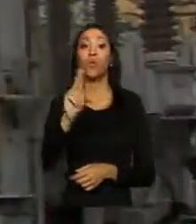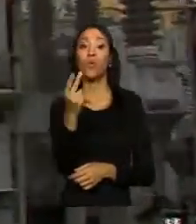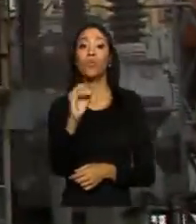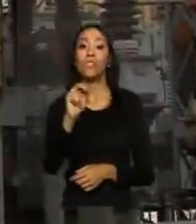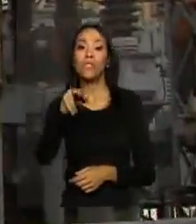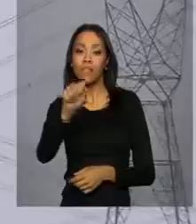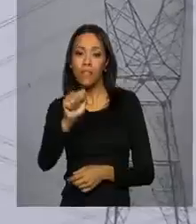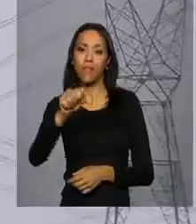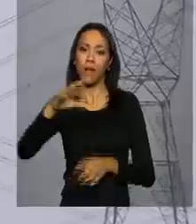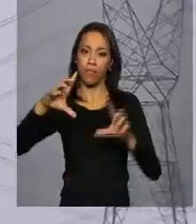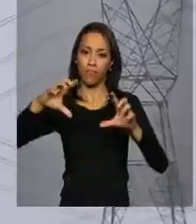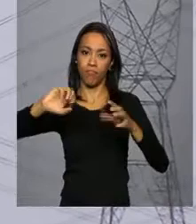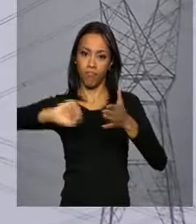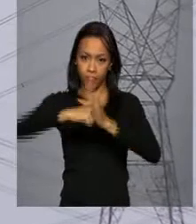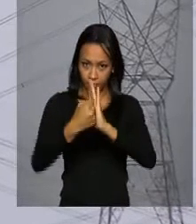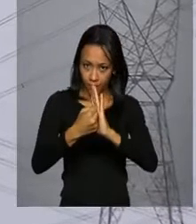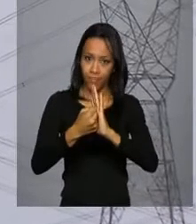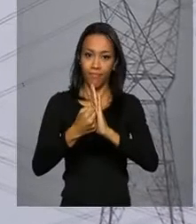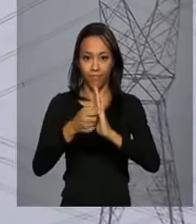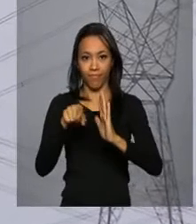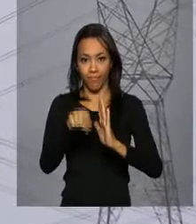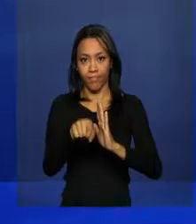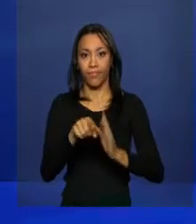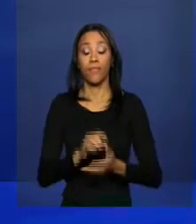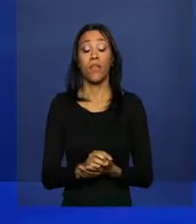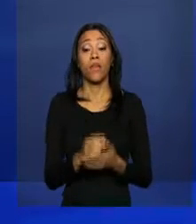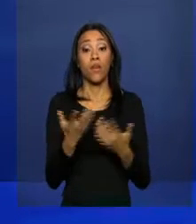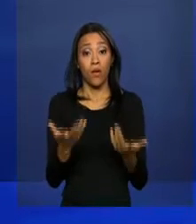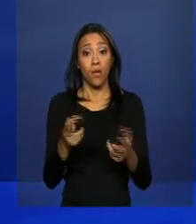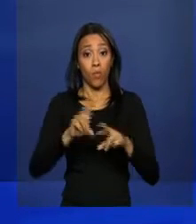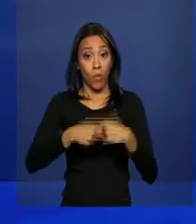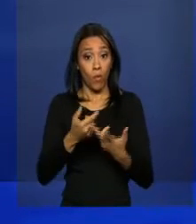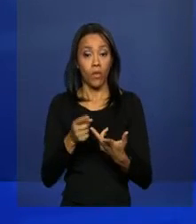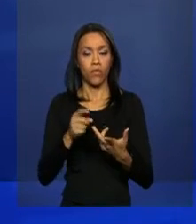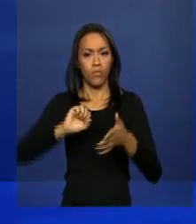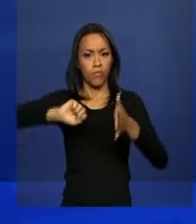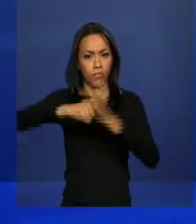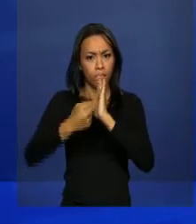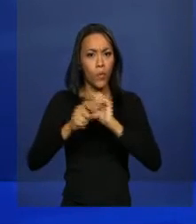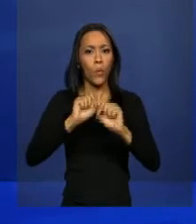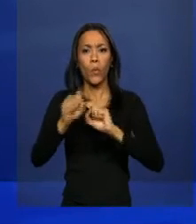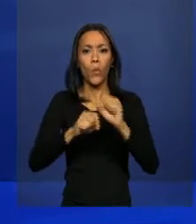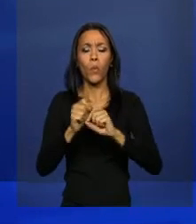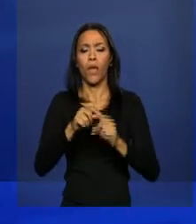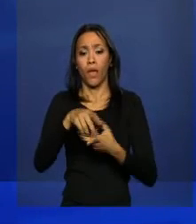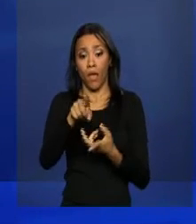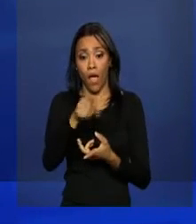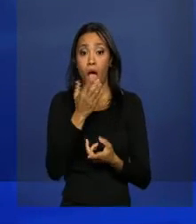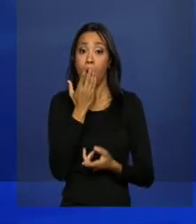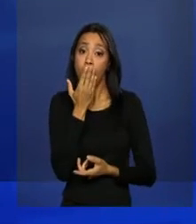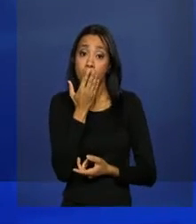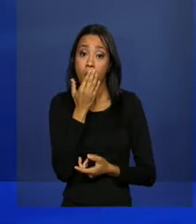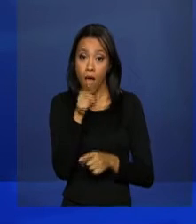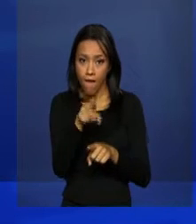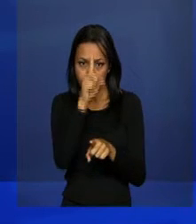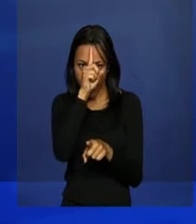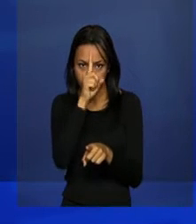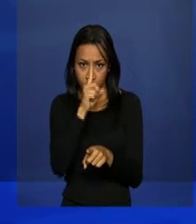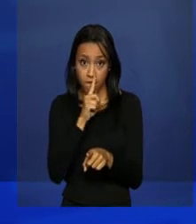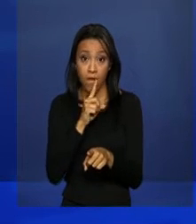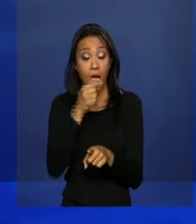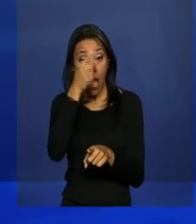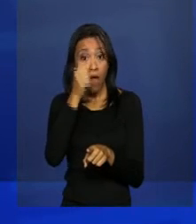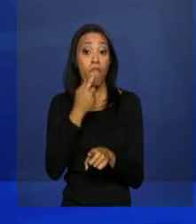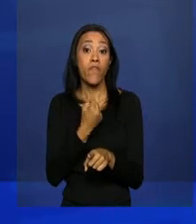um custo maior para gerar energia elétrica. Com o desligamento, a cor da bandeira tarifária na conta de luz também passa